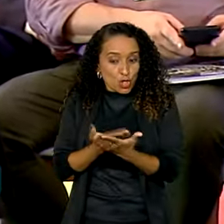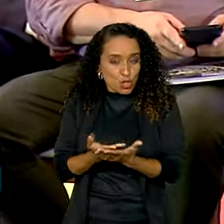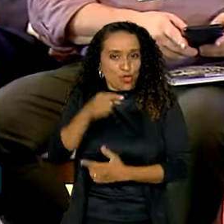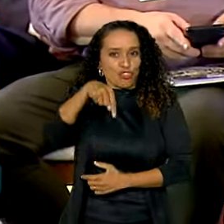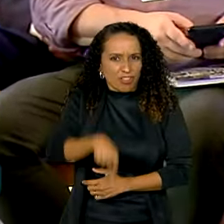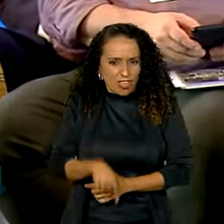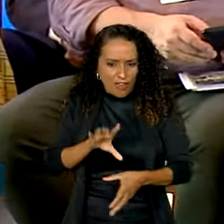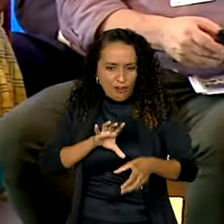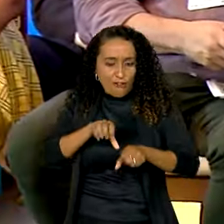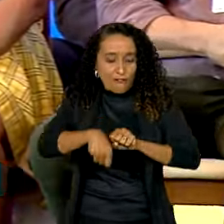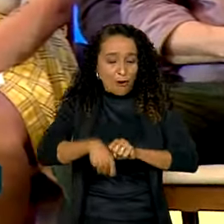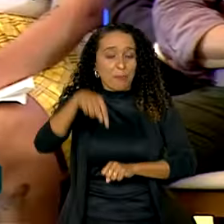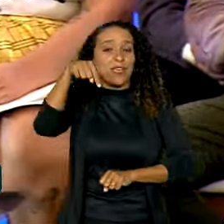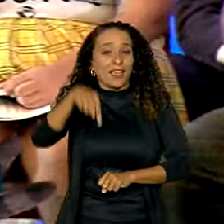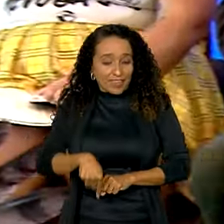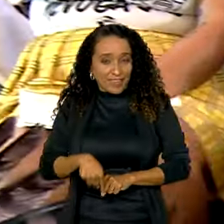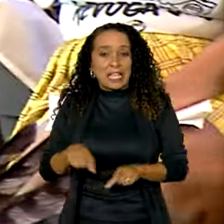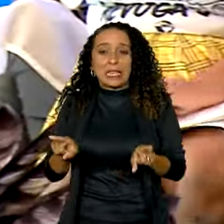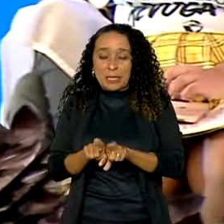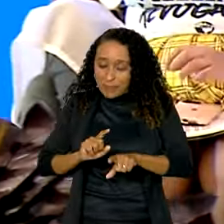se formem aqui e trabalhem aqui.